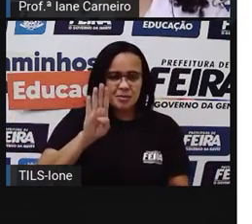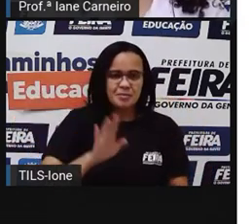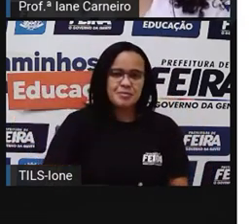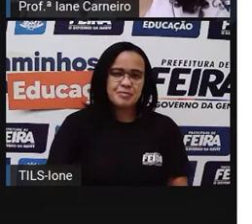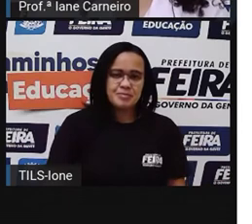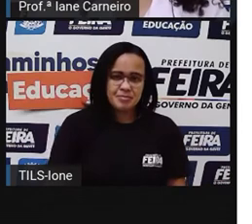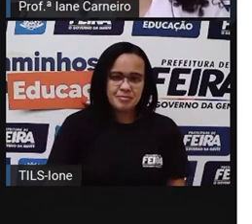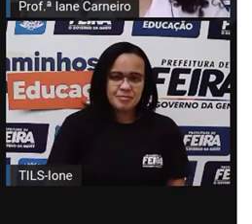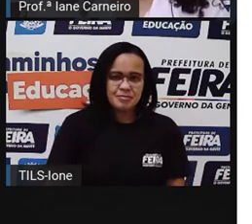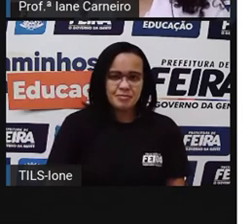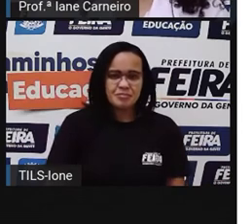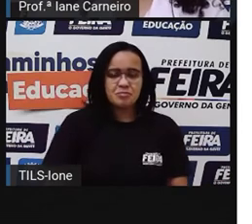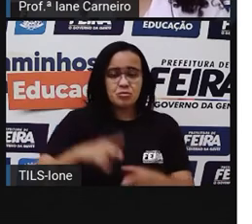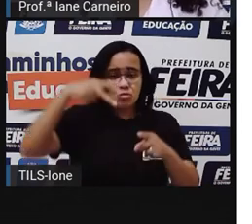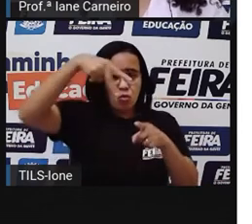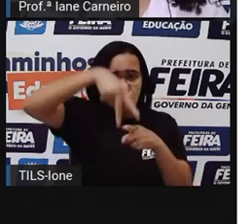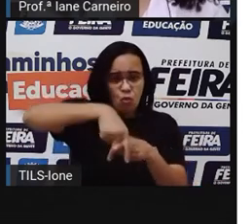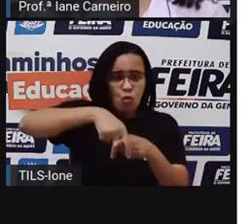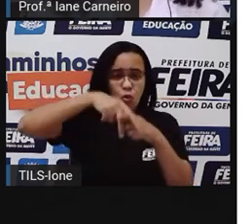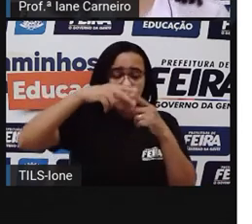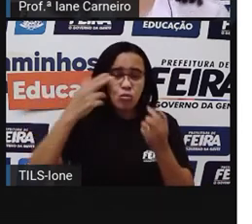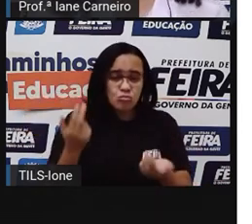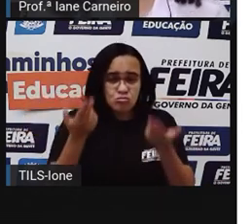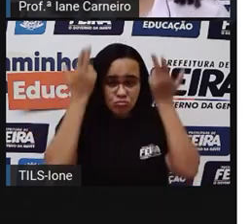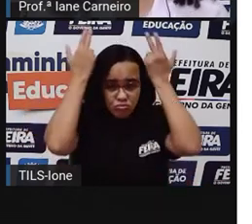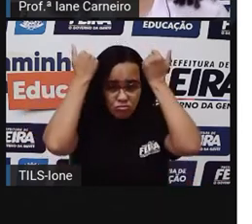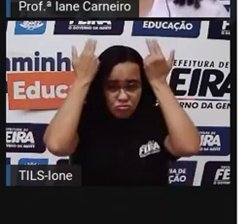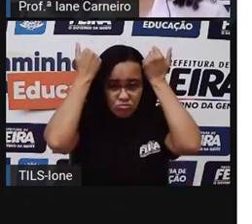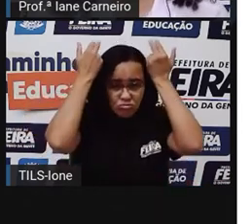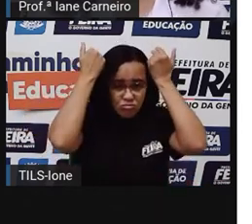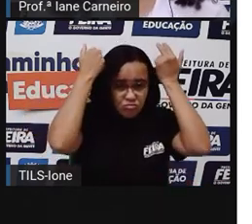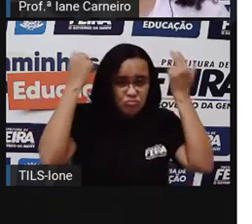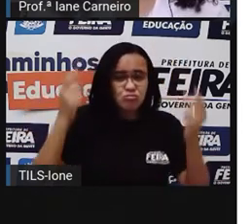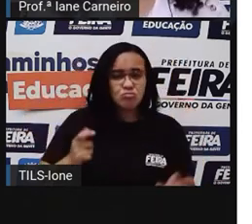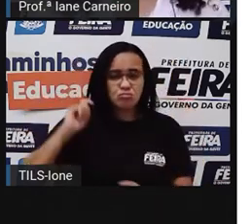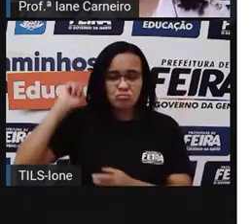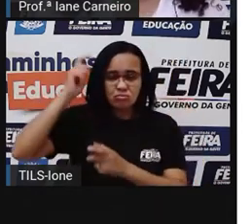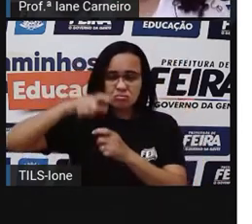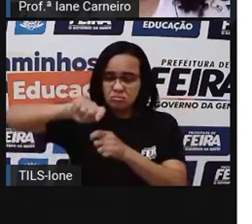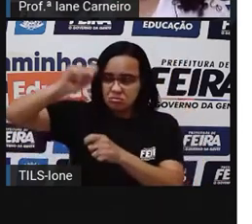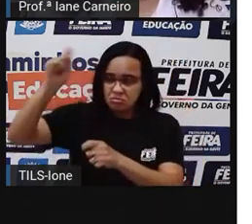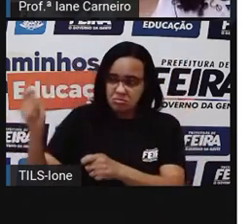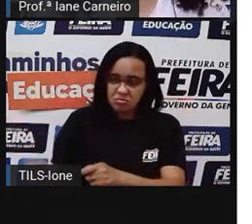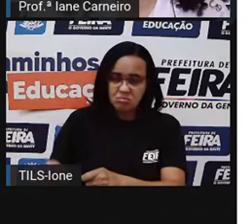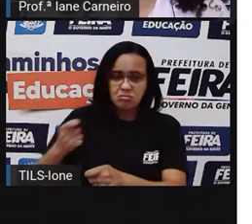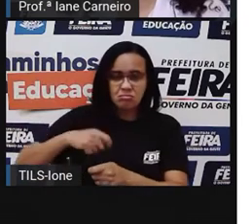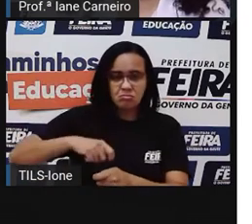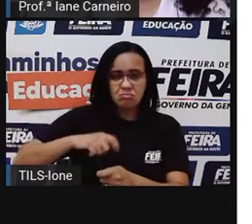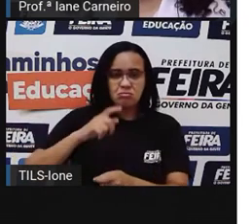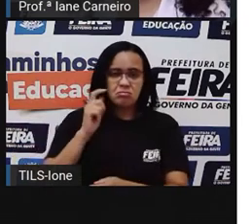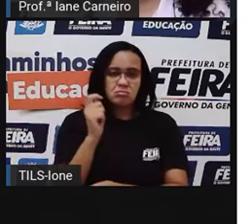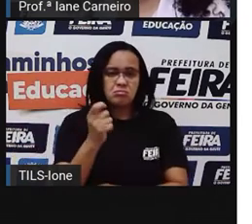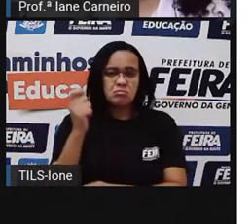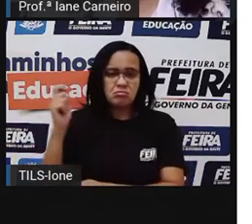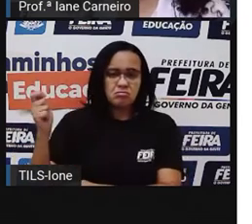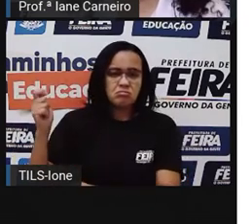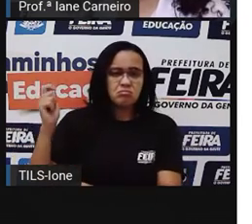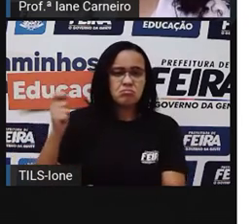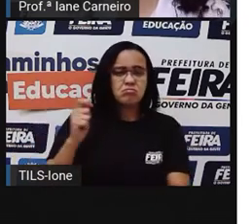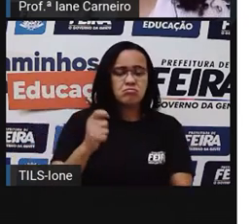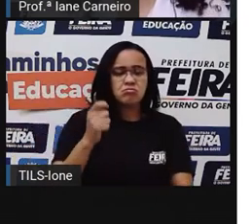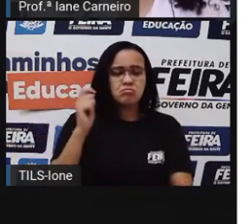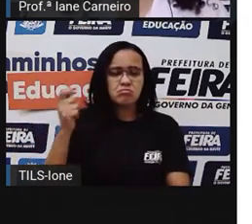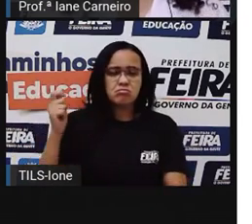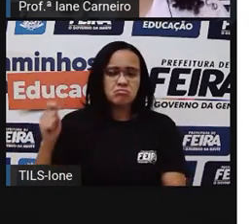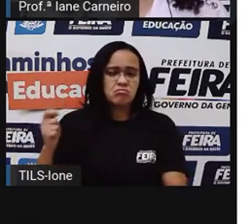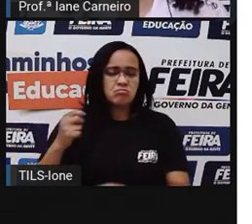Monto no meu cavalo e saio a pastorear. Quem é? A galinha ruiva? O negrinho do pastoreio?